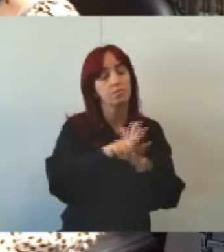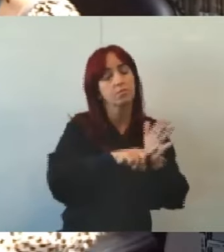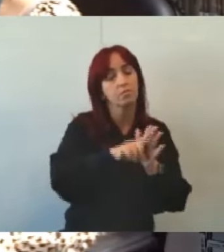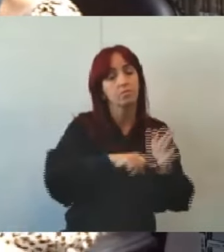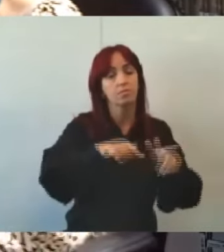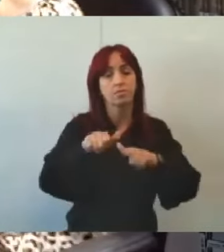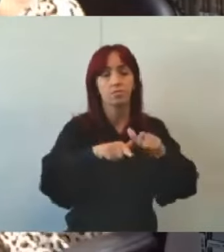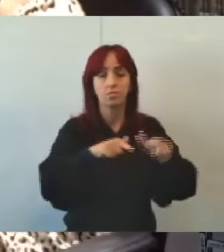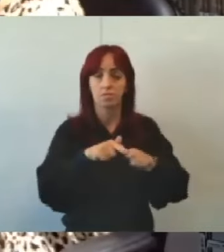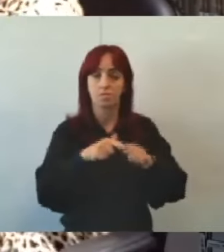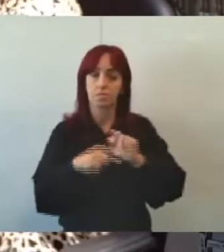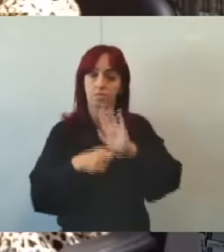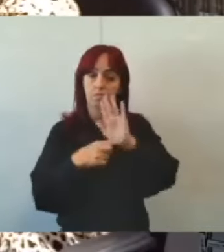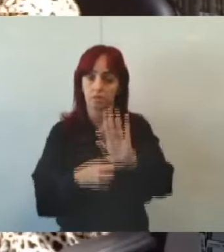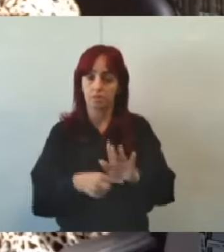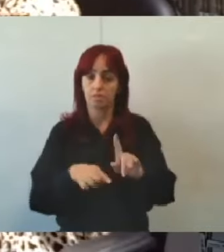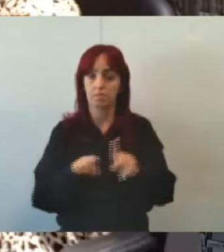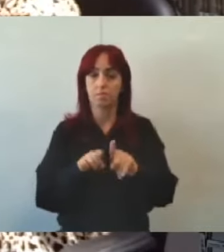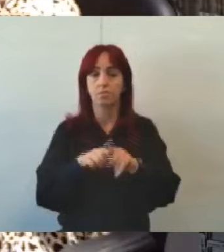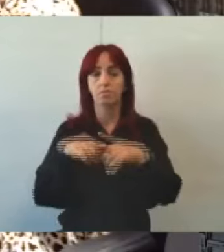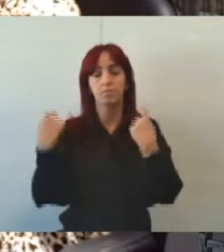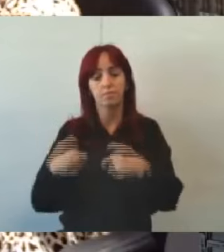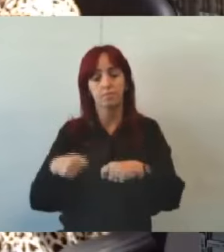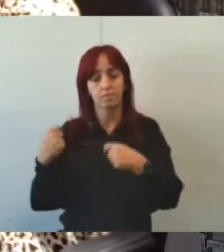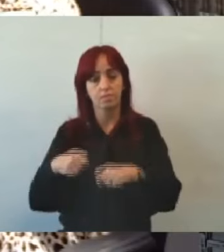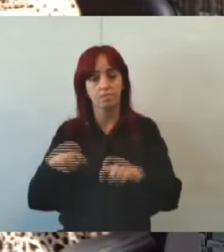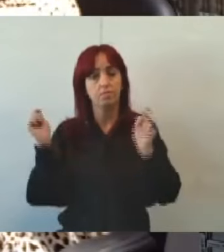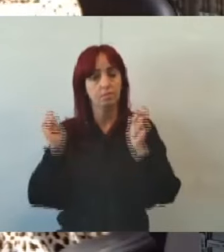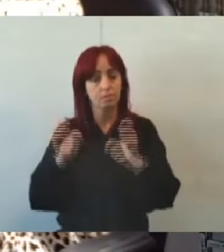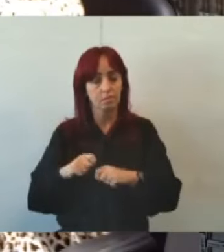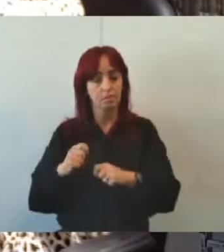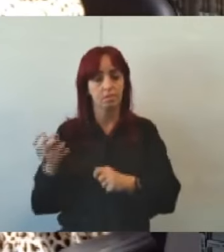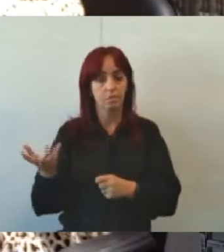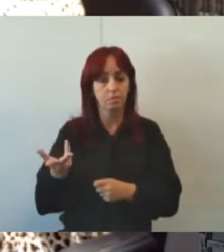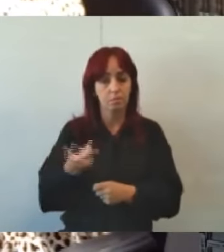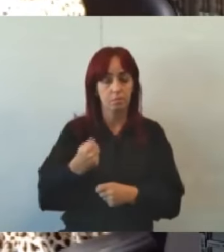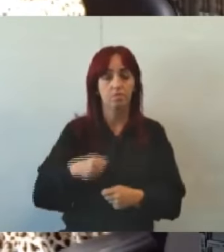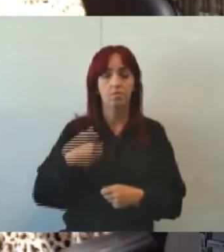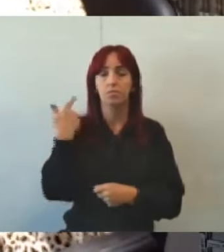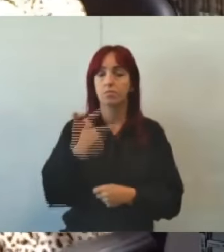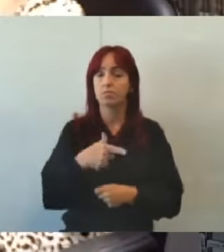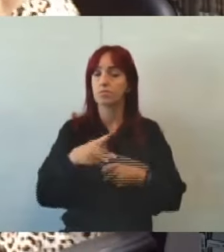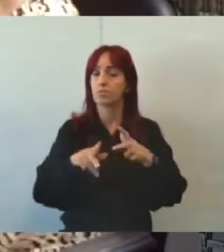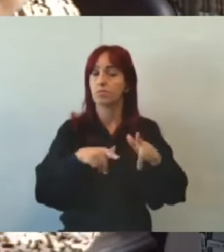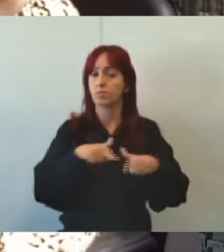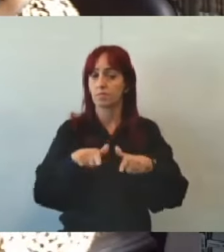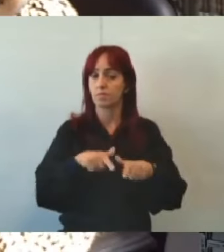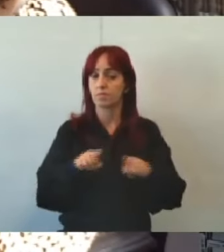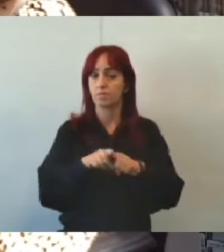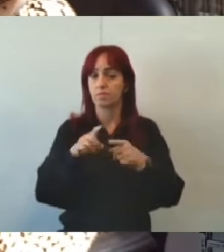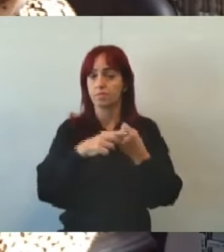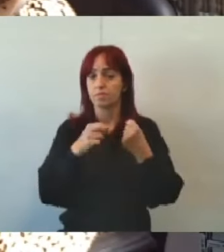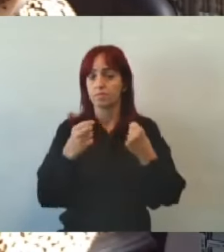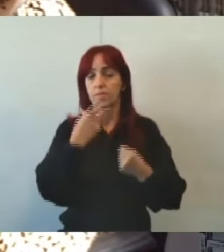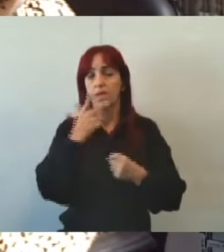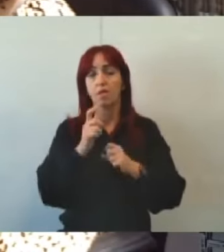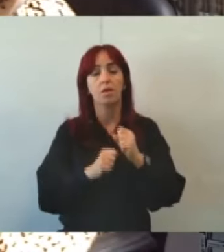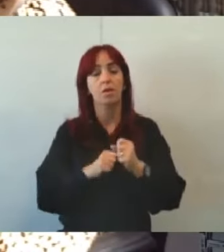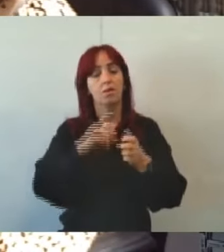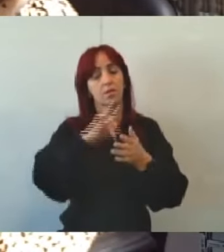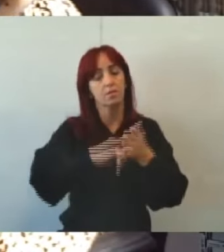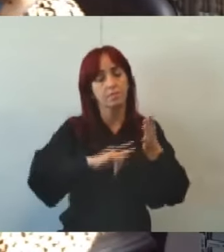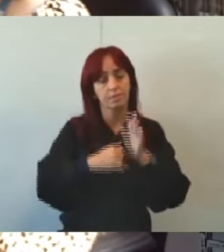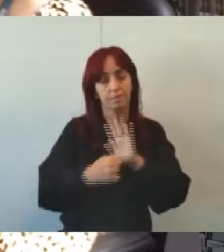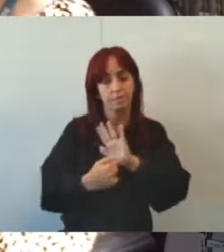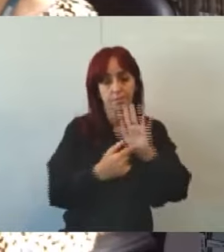tutelares bem também como as suas necessidades e possibilidade de aprimoramento dos seus serviços o parágrafo único fala que o diagnóstico que trata o capítulo